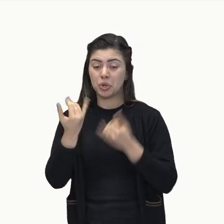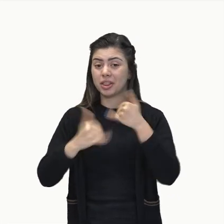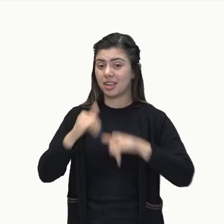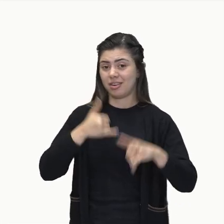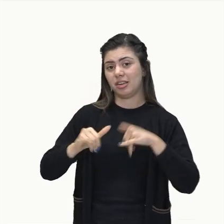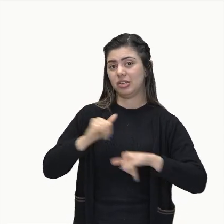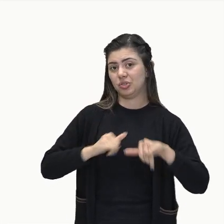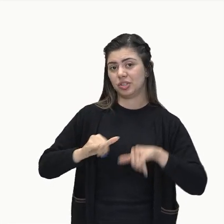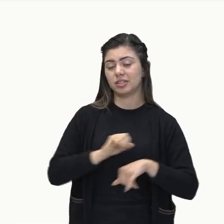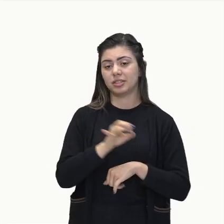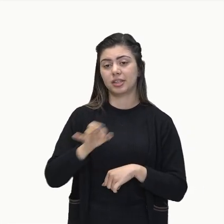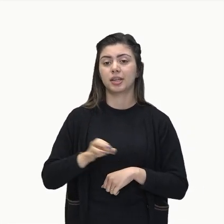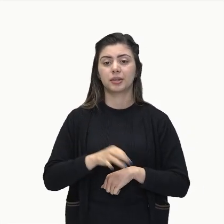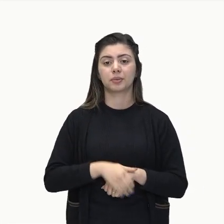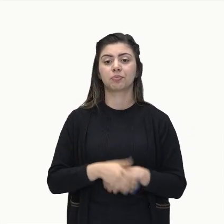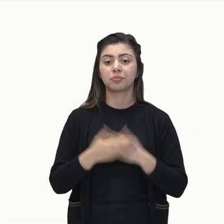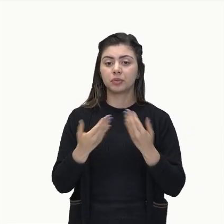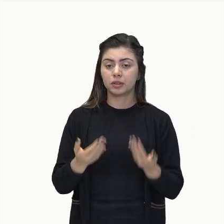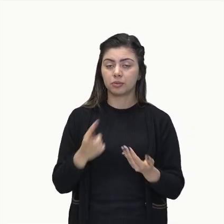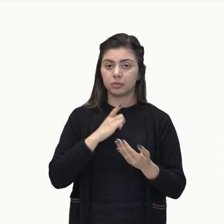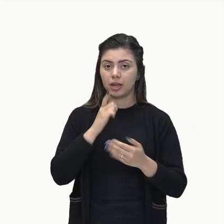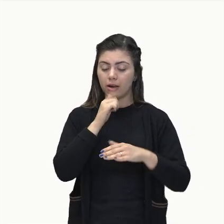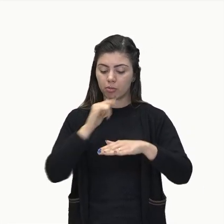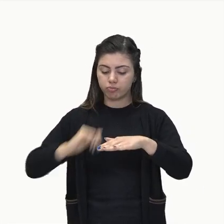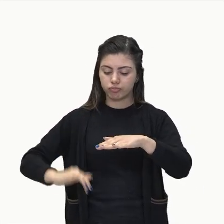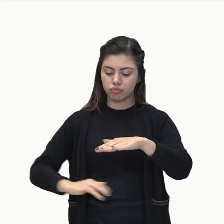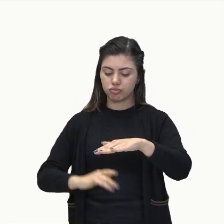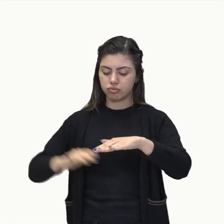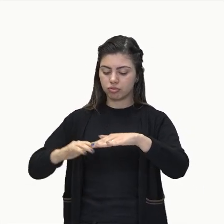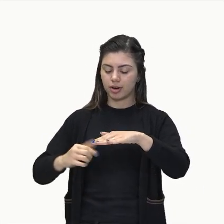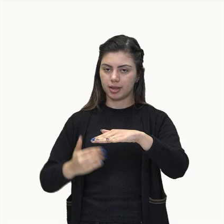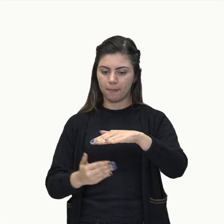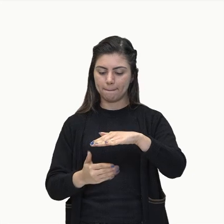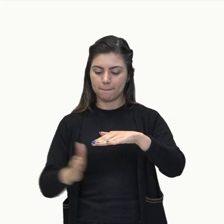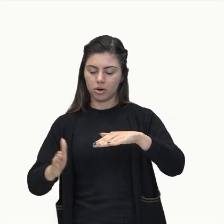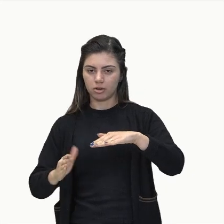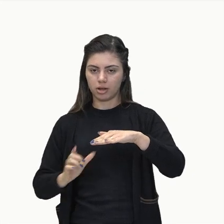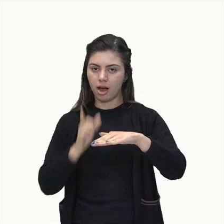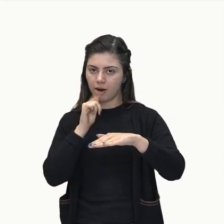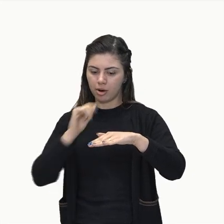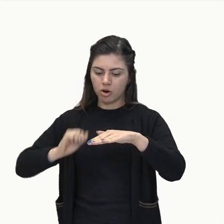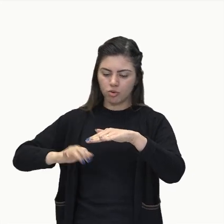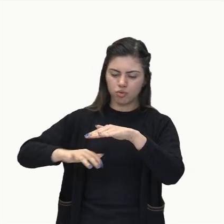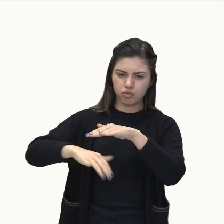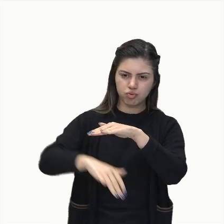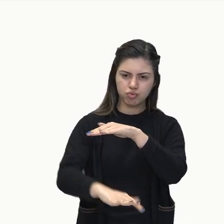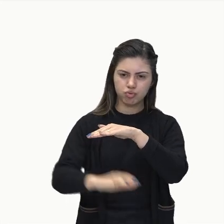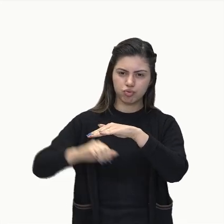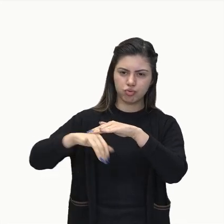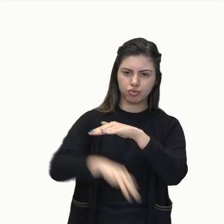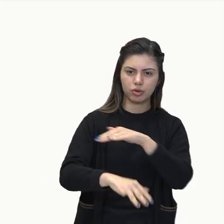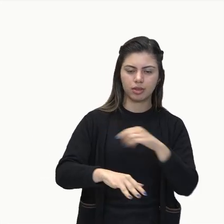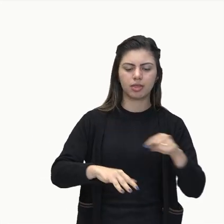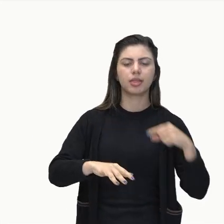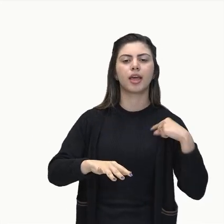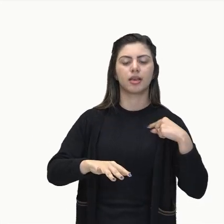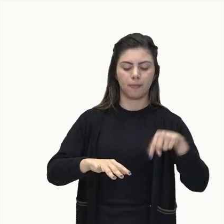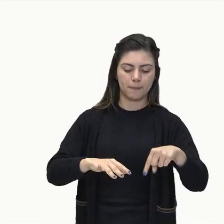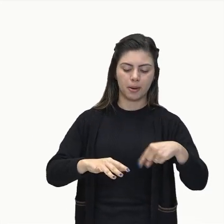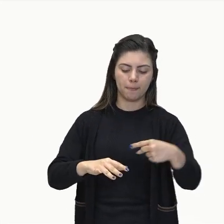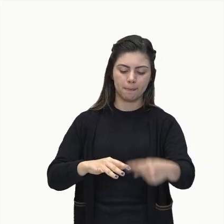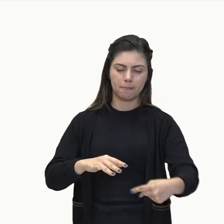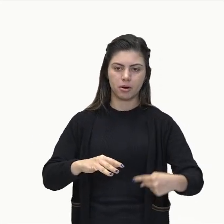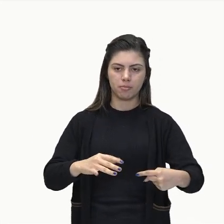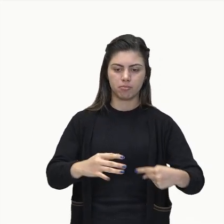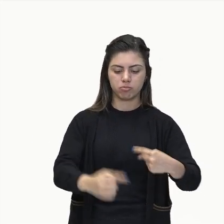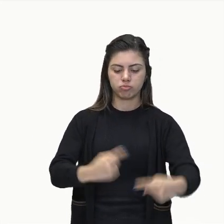Então essa água com velocidade vai bater nessa turbina. E aí essa turbina, o que ela vai